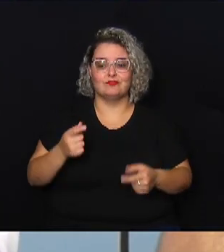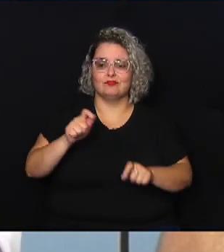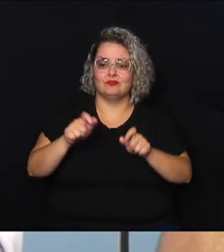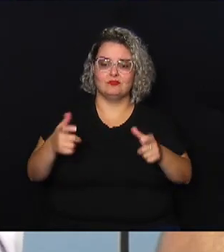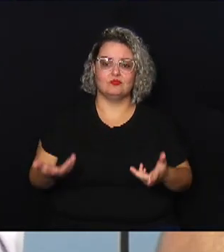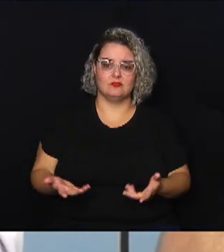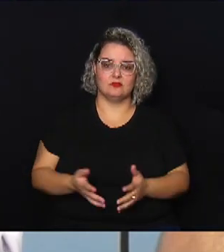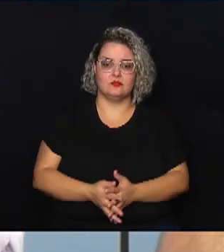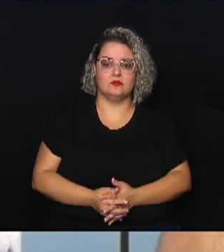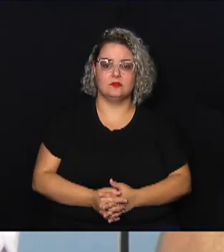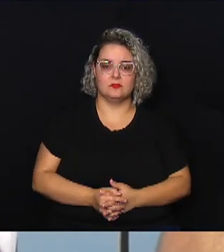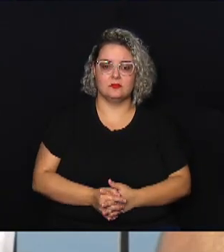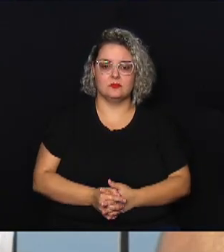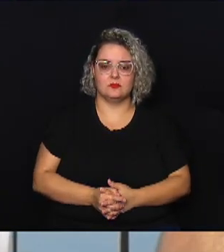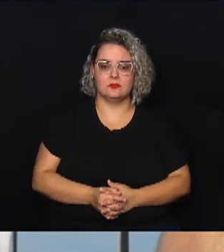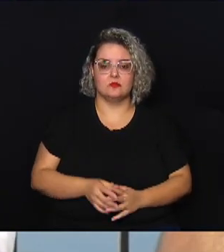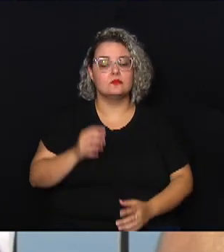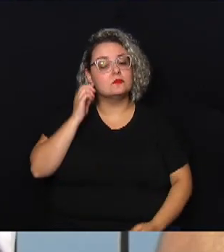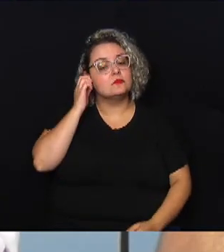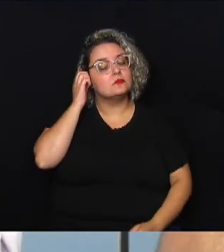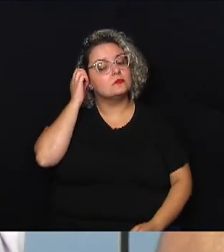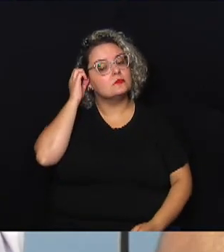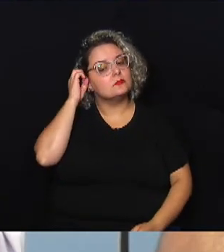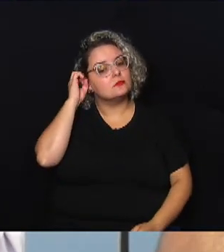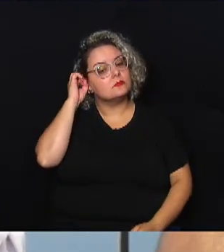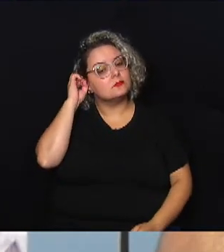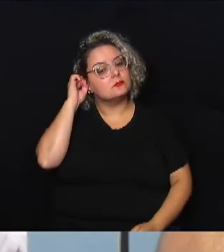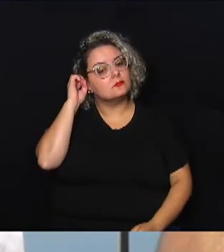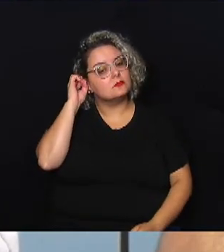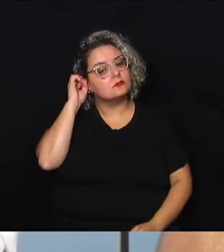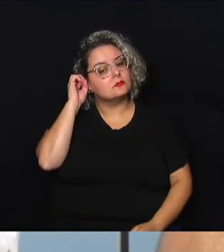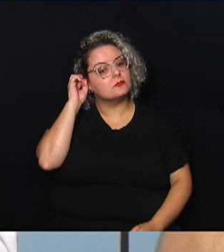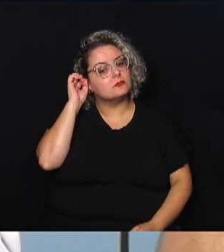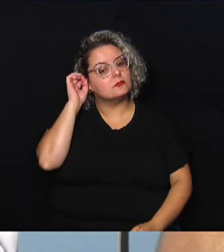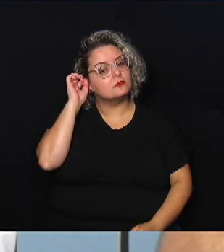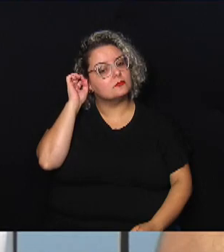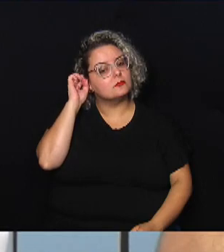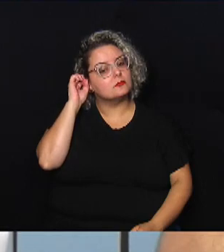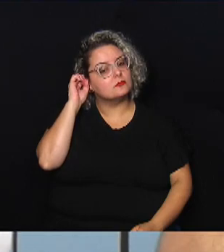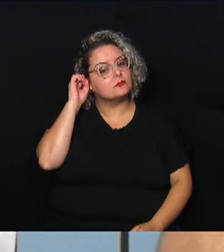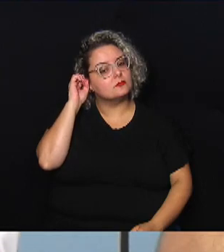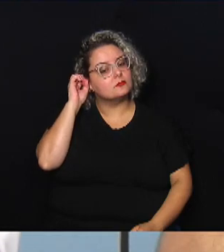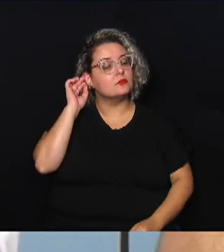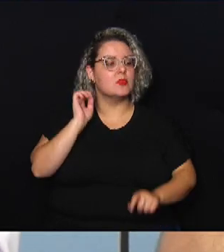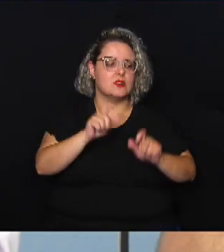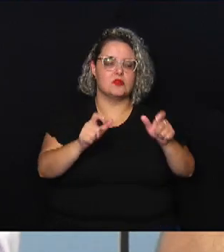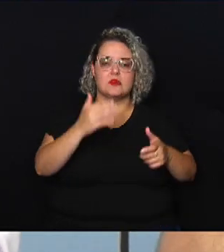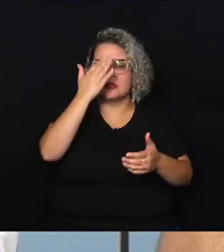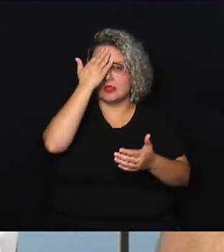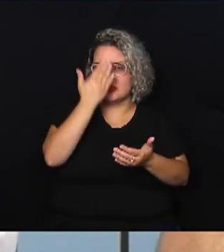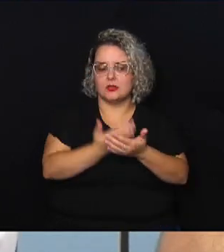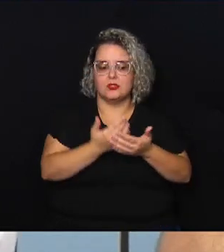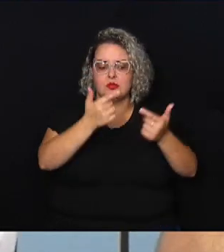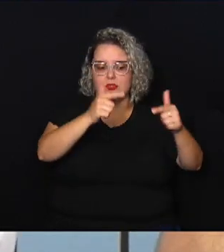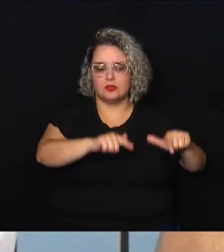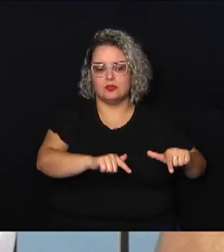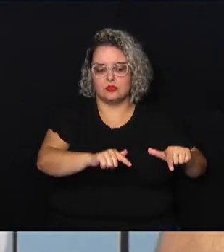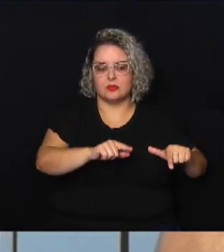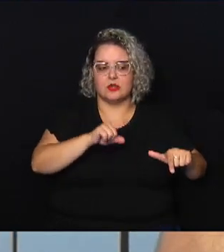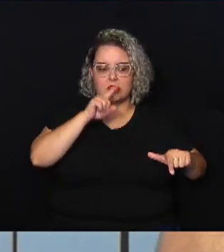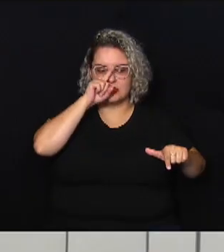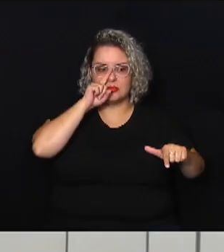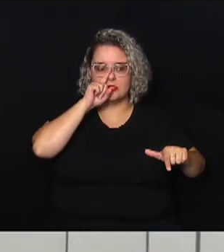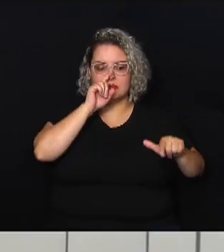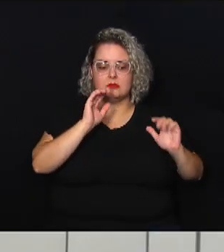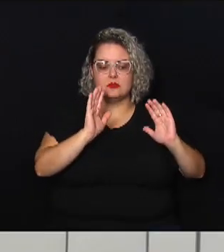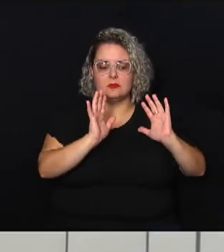ainda acreditam que é possível colocar residências em áreas de risco Renate Borges o senhor falou inclusive